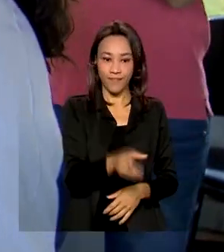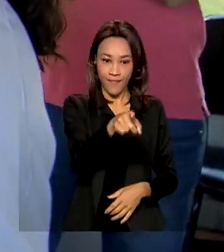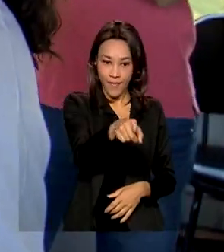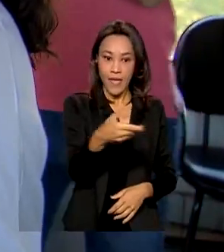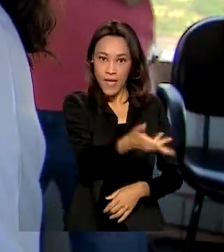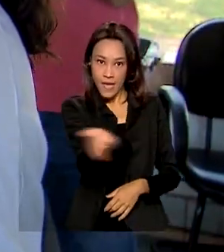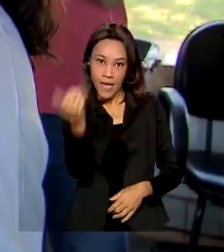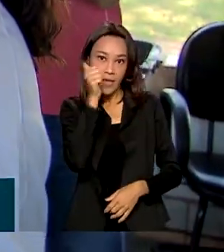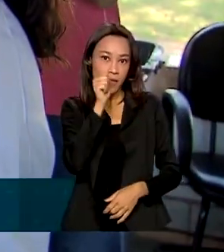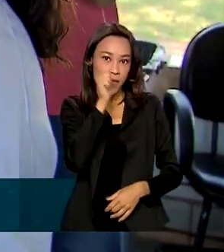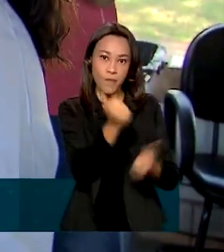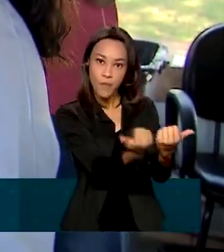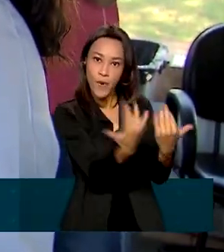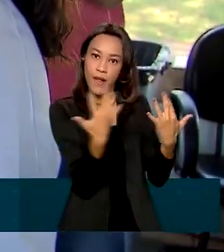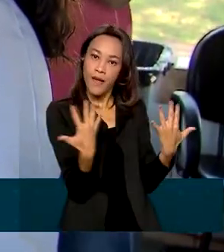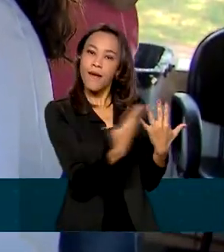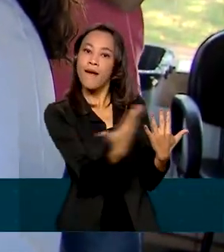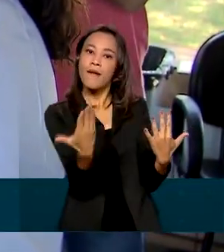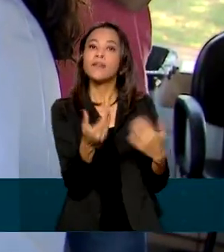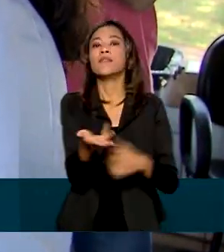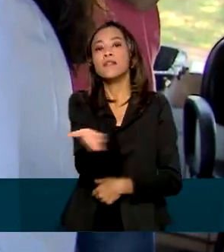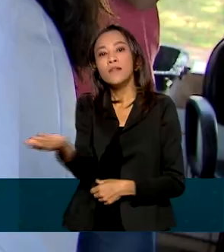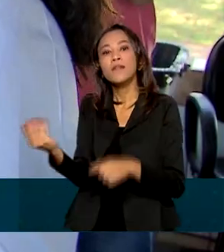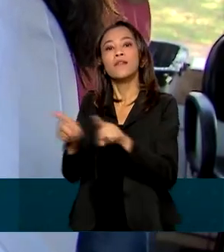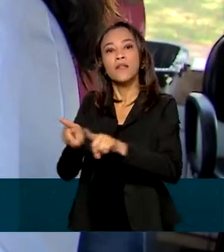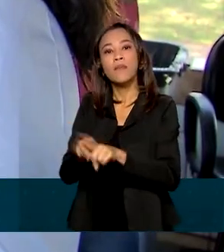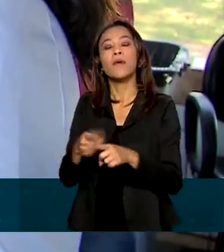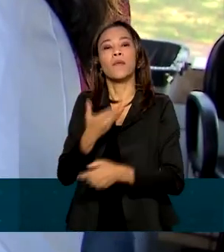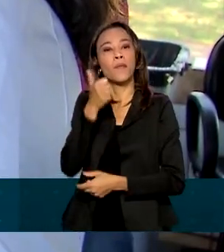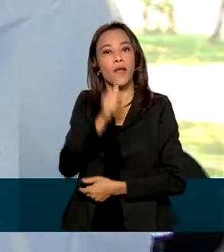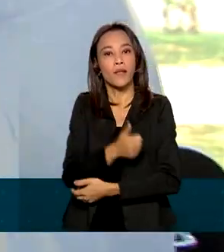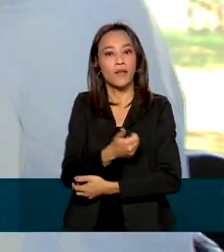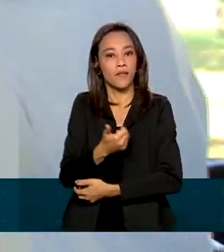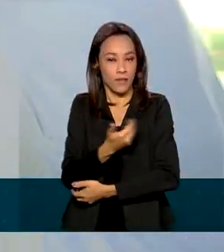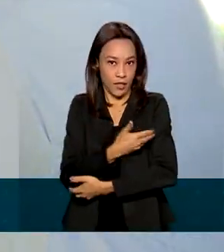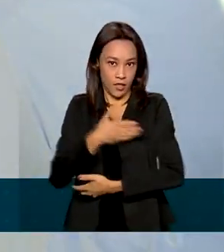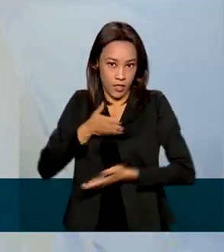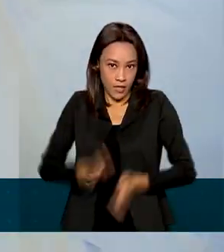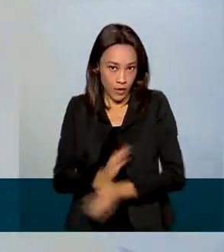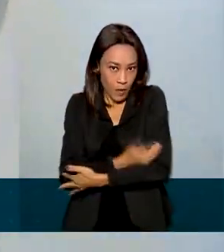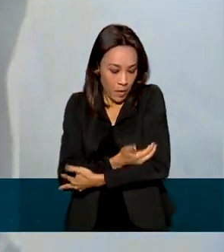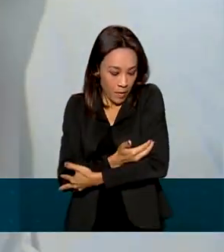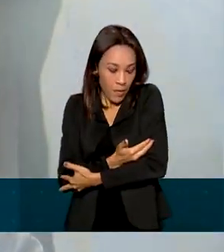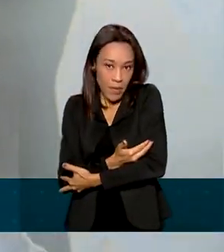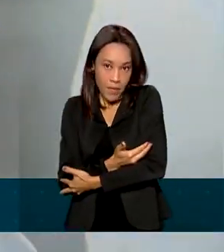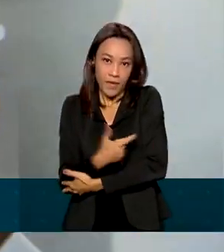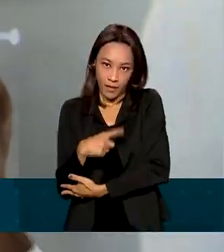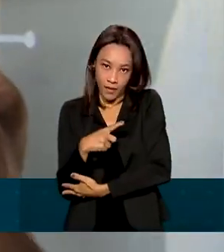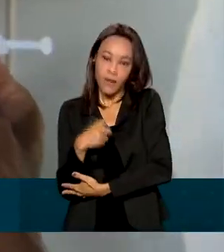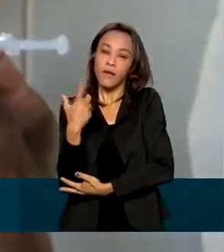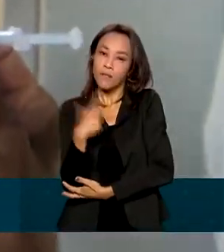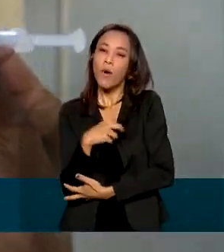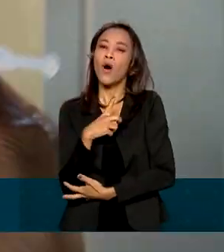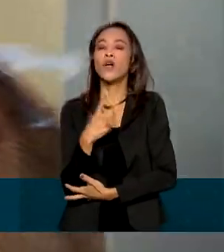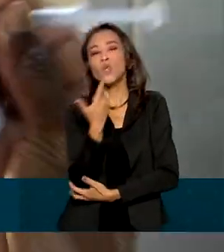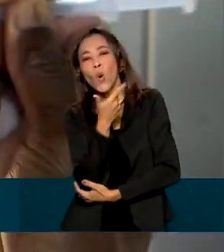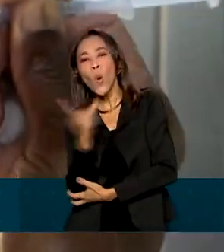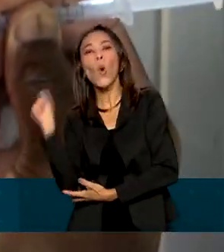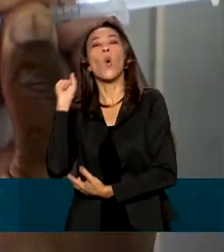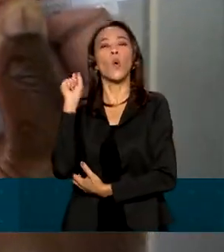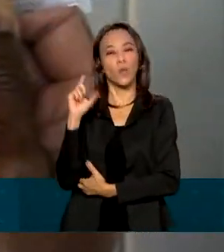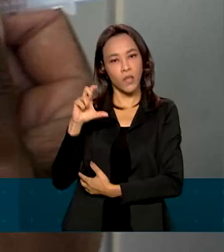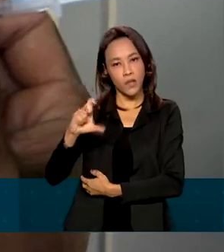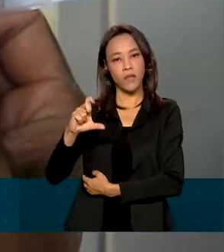gestantes e puérperas que tomaram a vacina da AstraZeneca na primeira dose recebam um imunizante de outro laboratório na